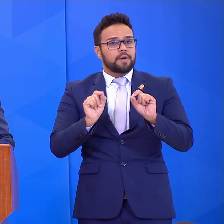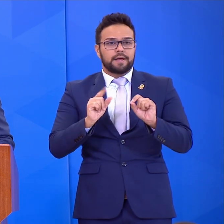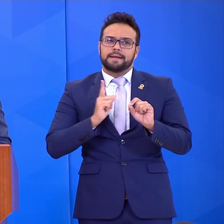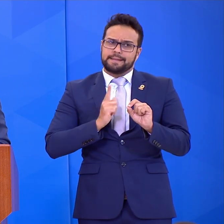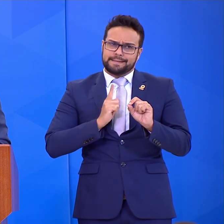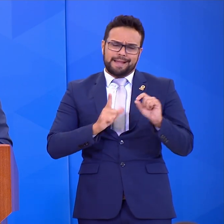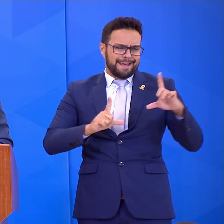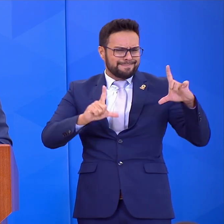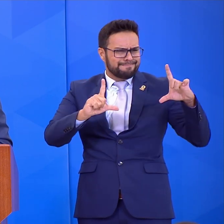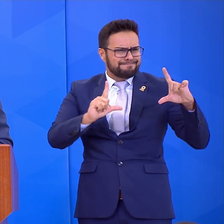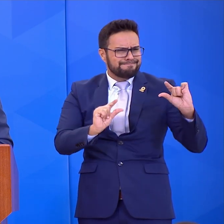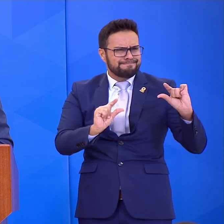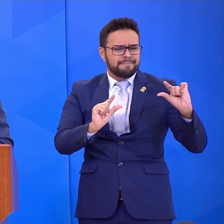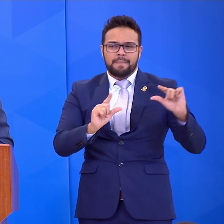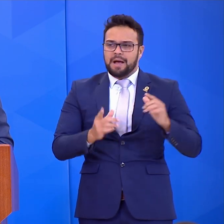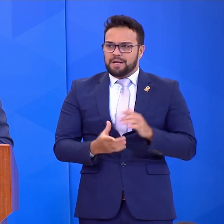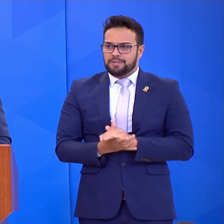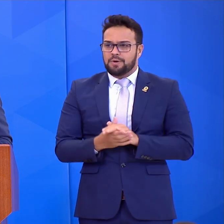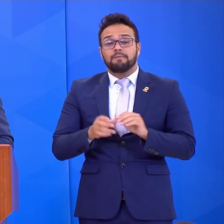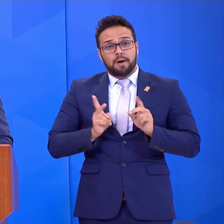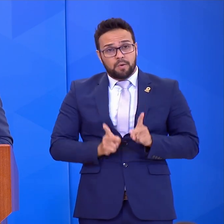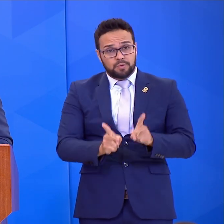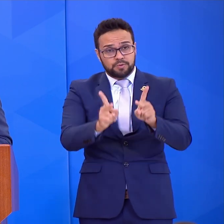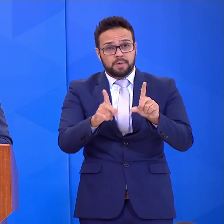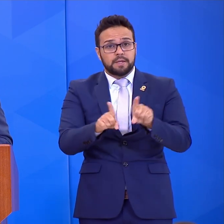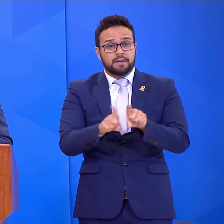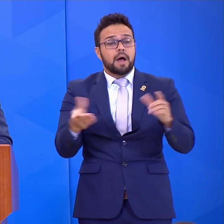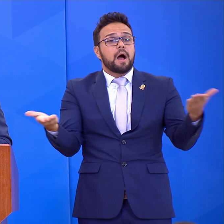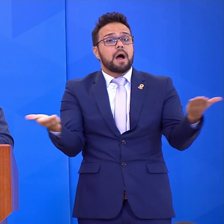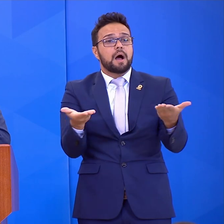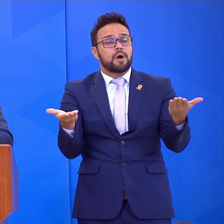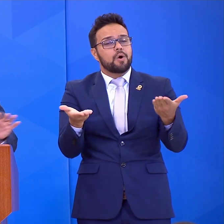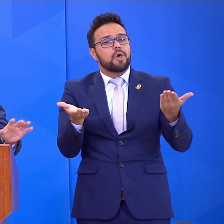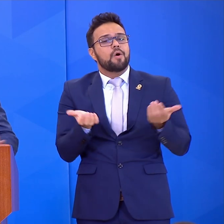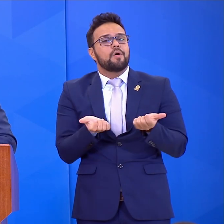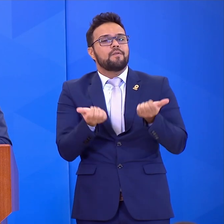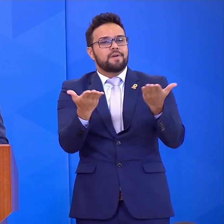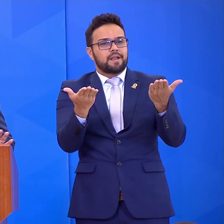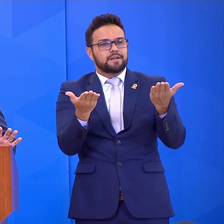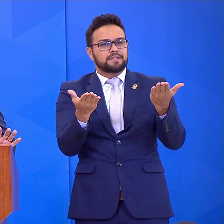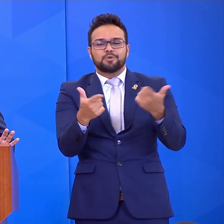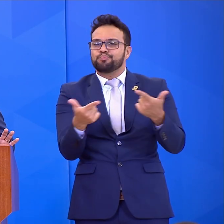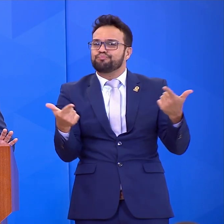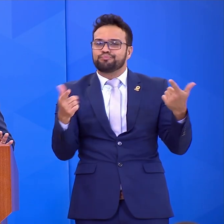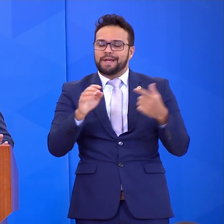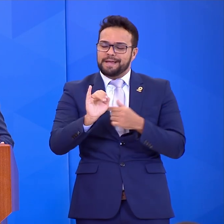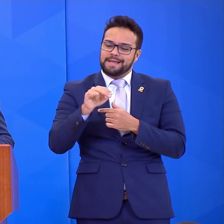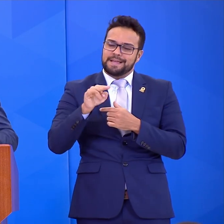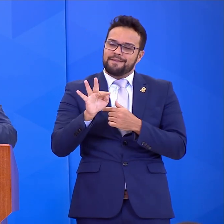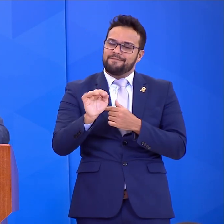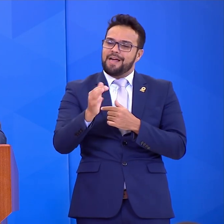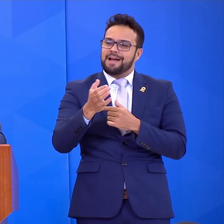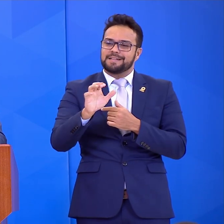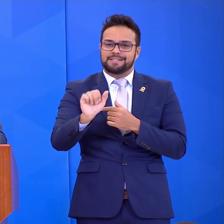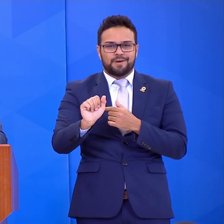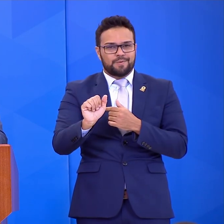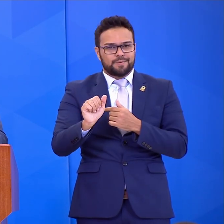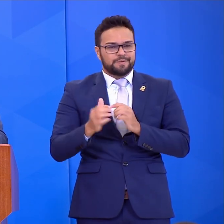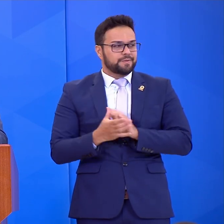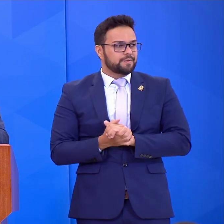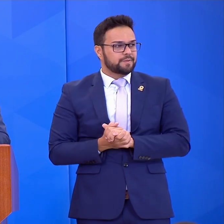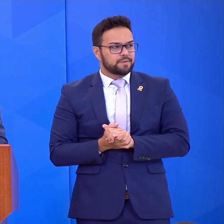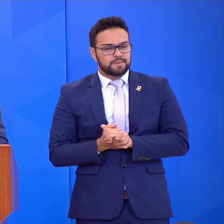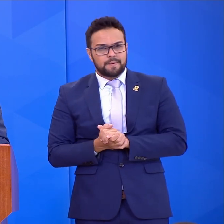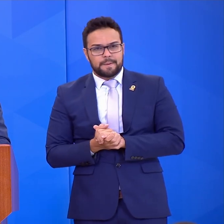nível muito baixo e vai continuar. E agora estamos oferecendo sem inflação e sem IPCA. O cliente escolhe.